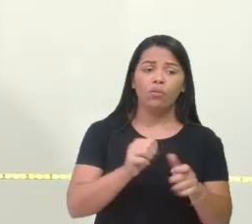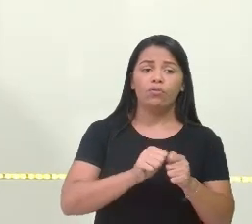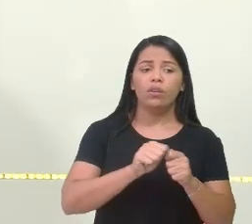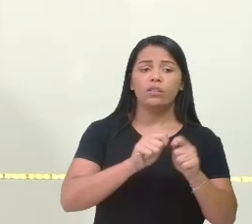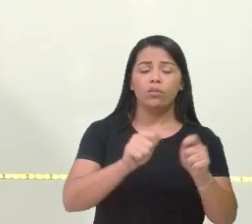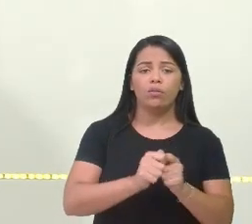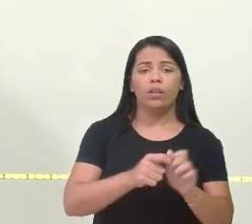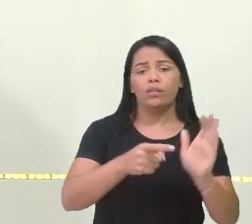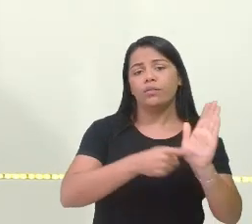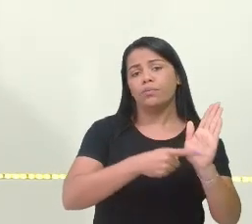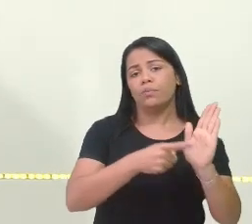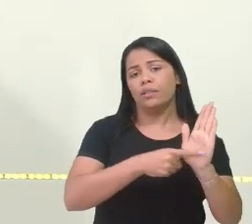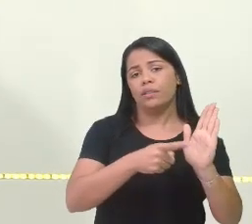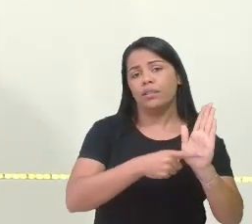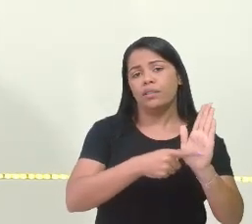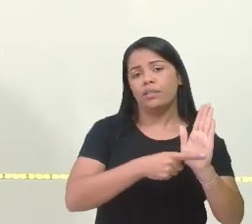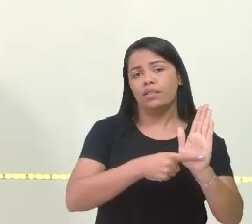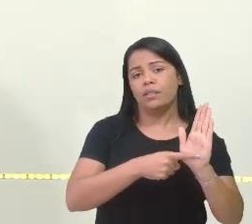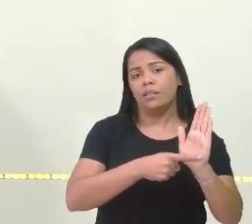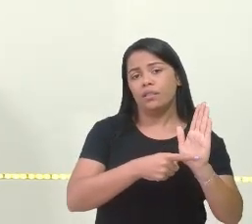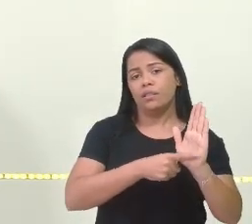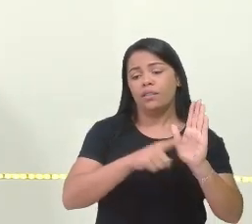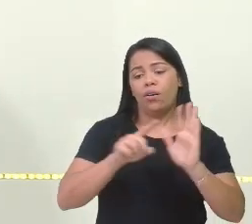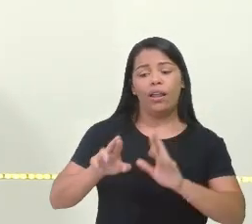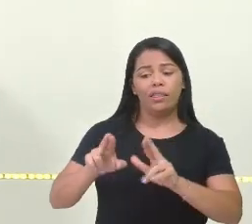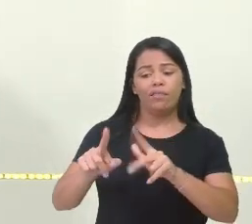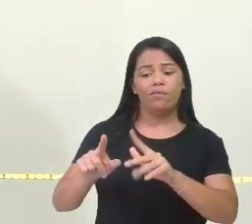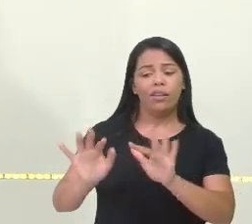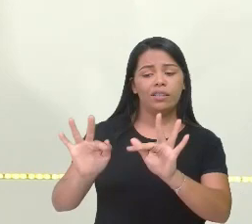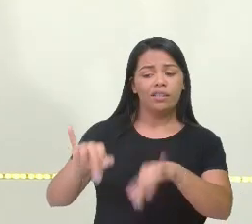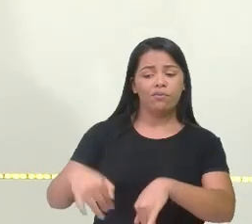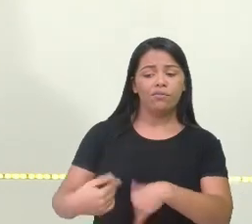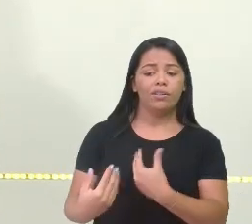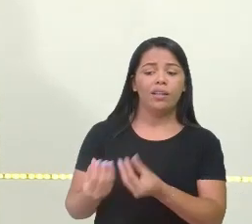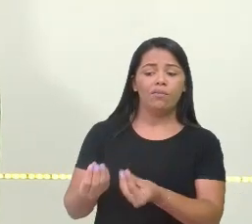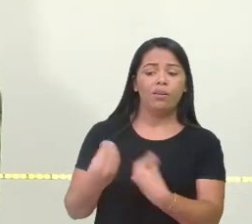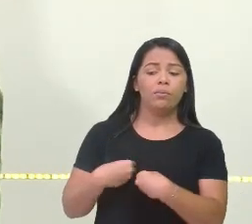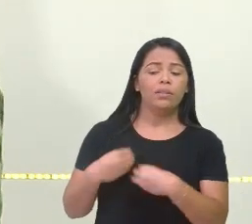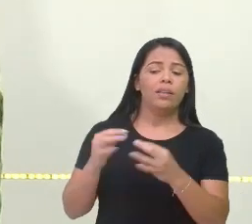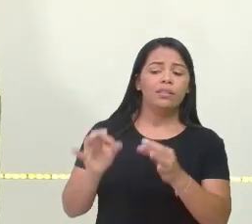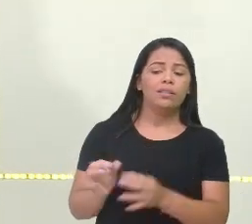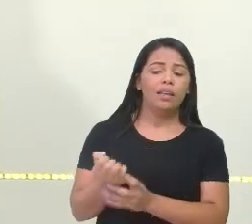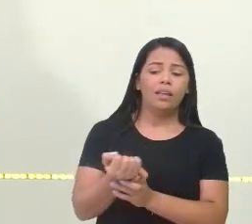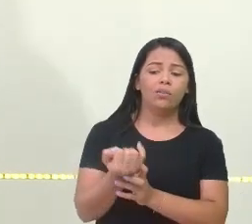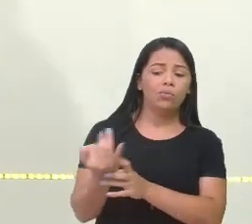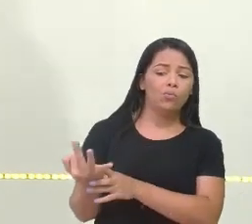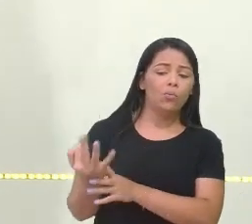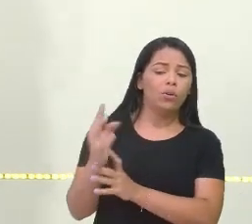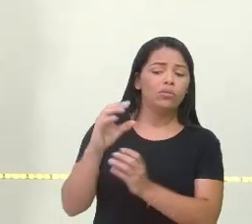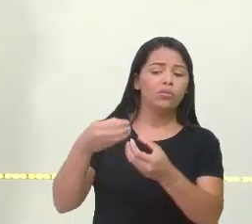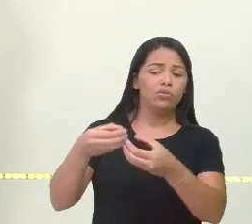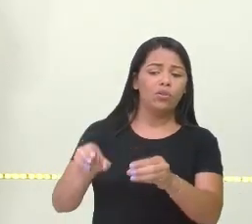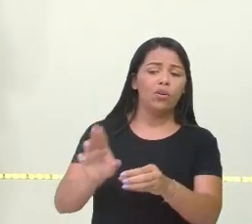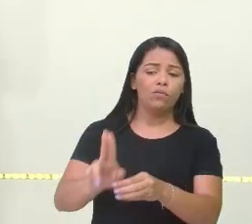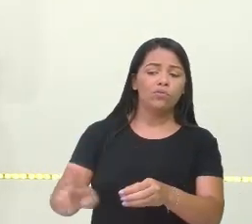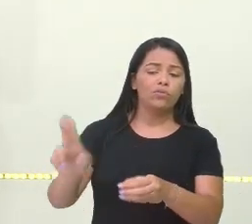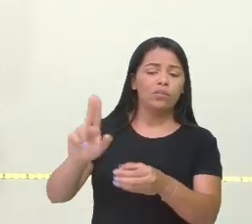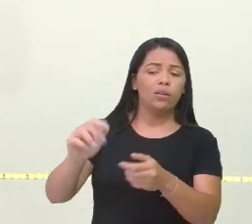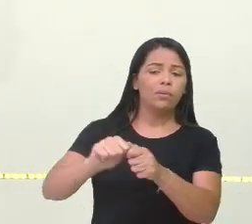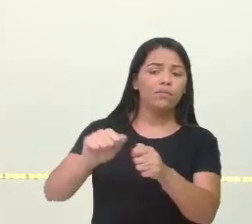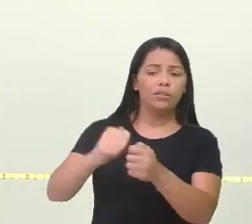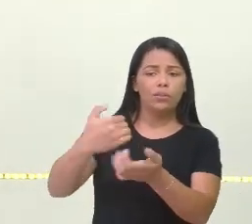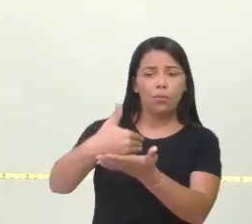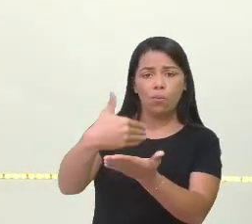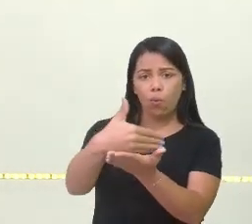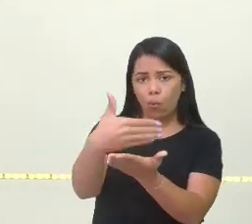Uma subtração, né? E essa diferença vai me dar exatamente quantos ovos foram usados.